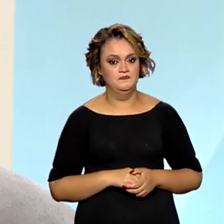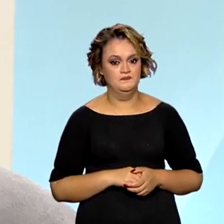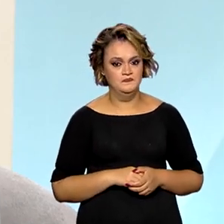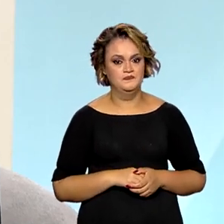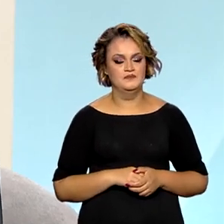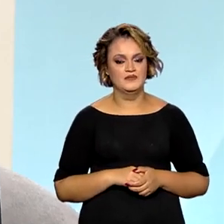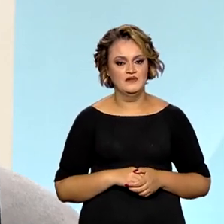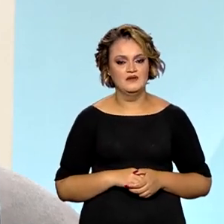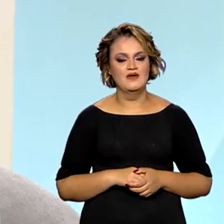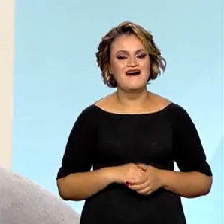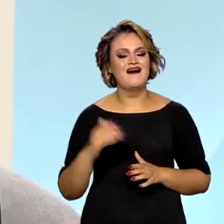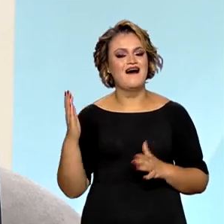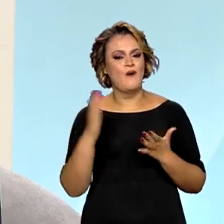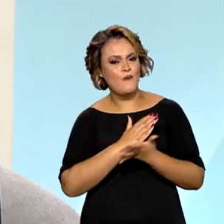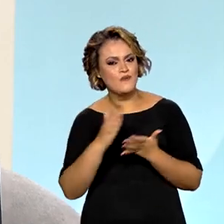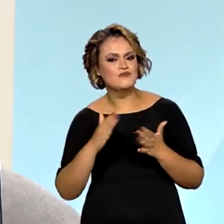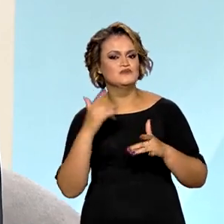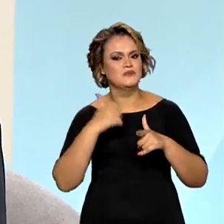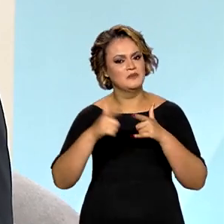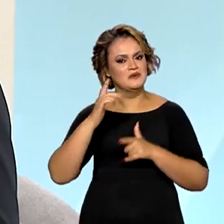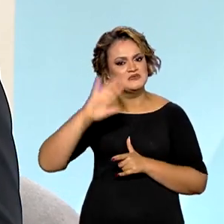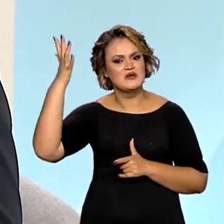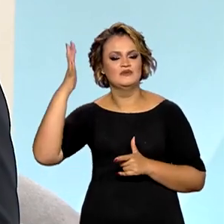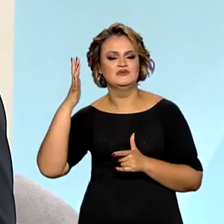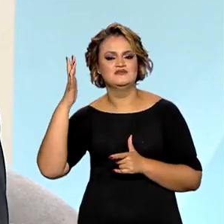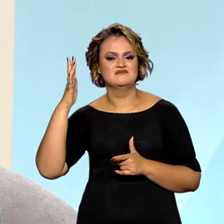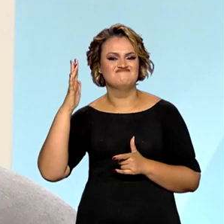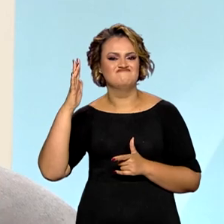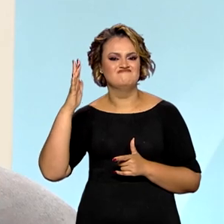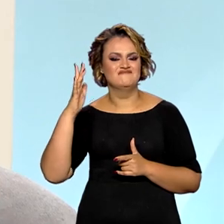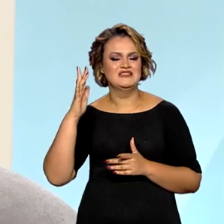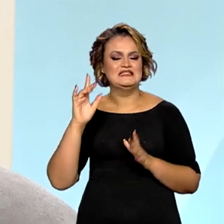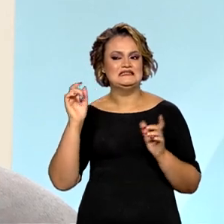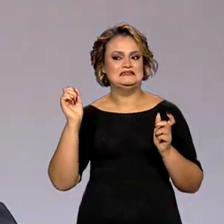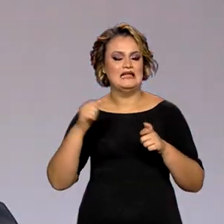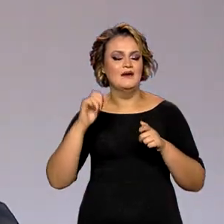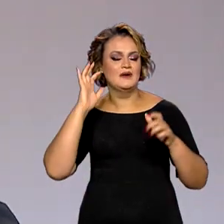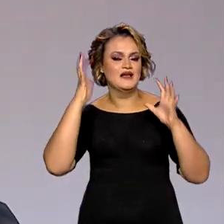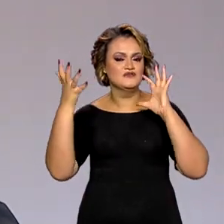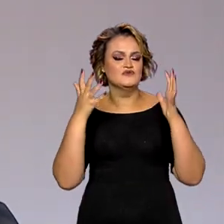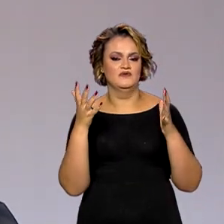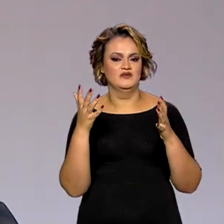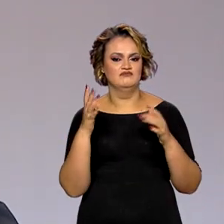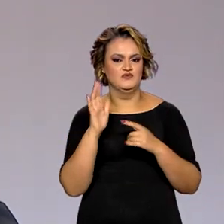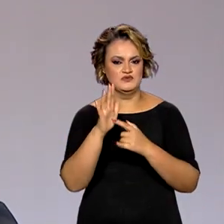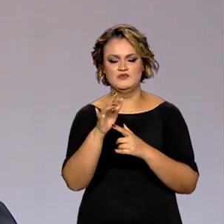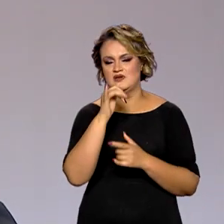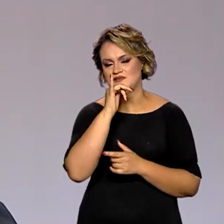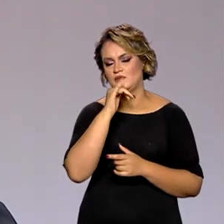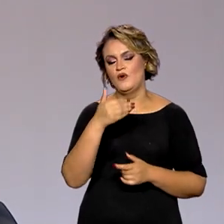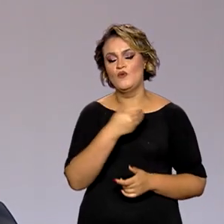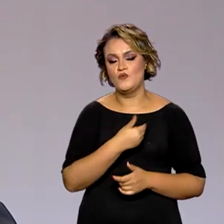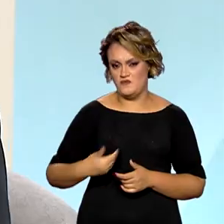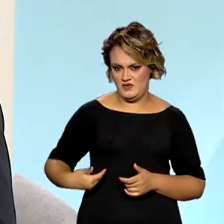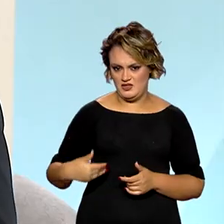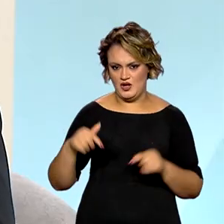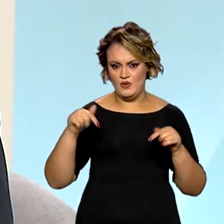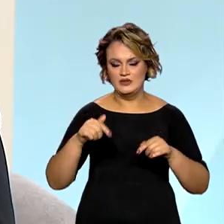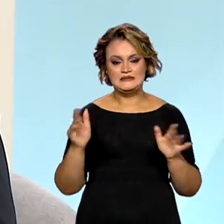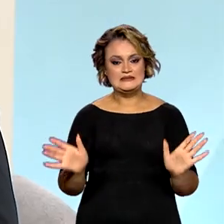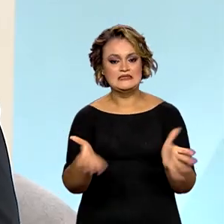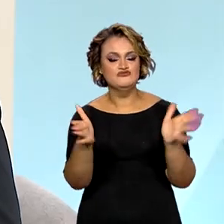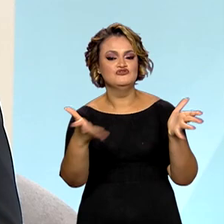alguns problemas que têm diversos elementos para solucionar essa realidade que você trouxe. O governo tem cada vez mais